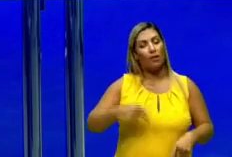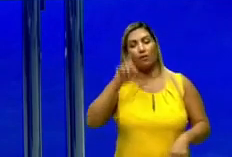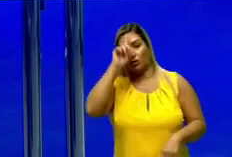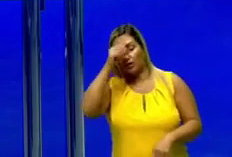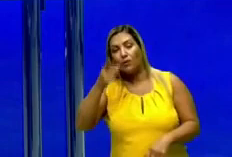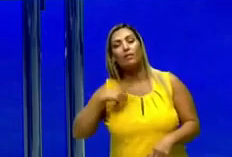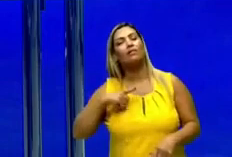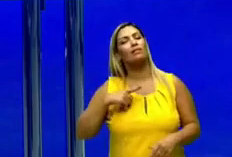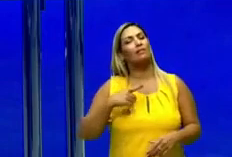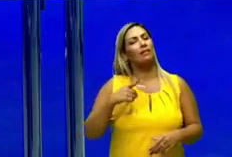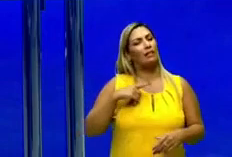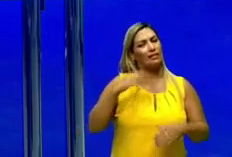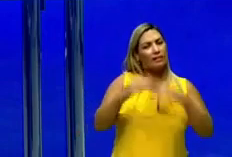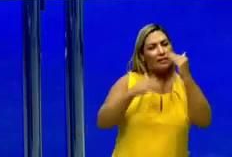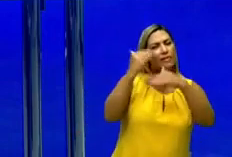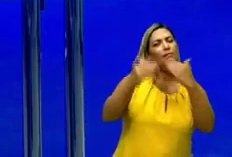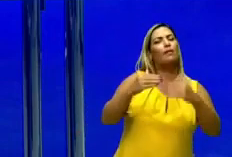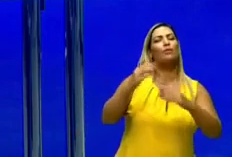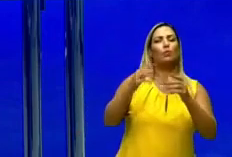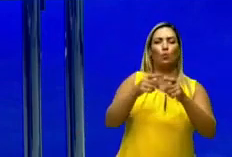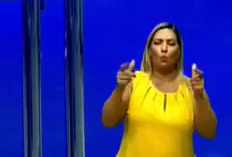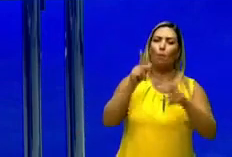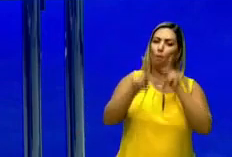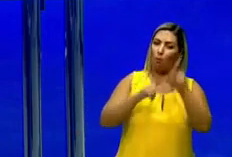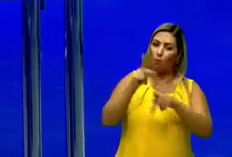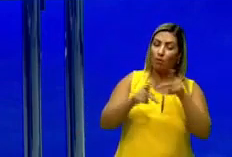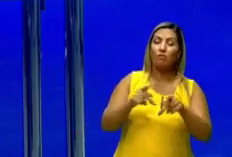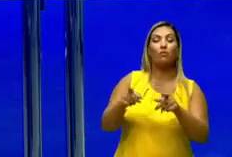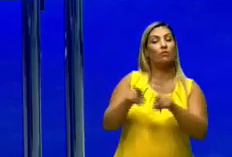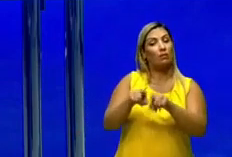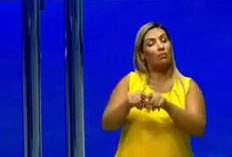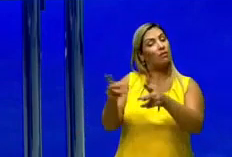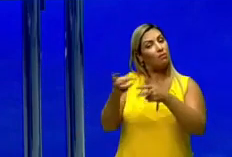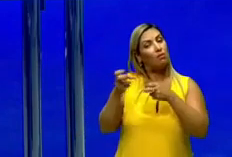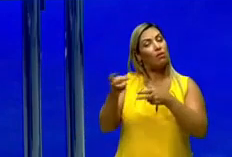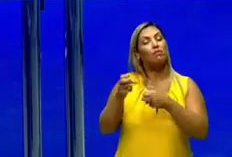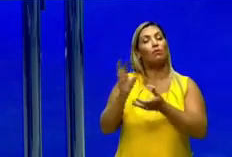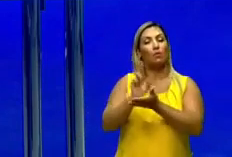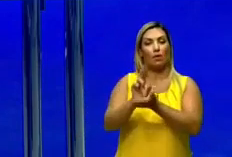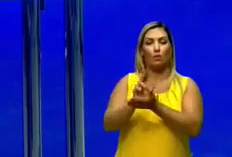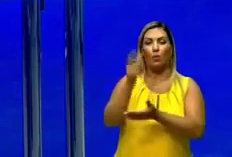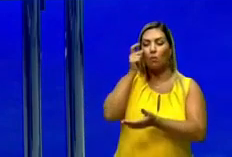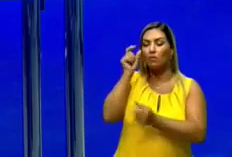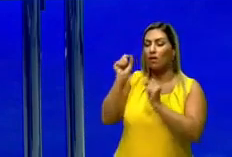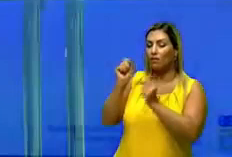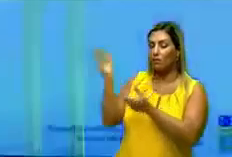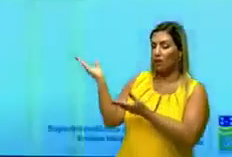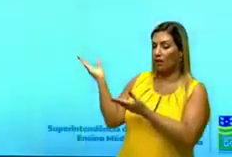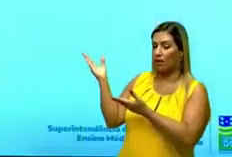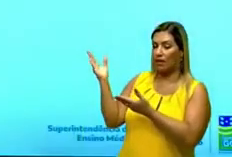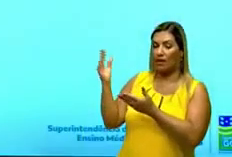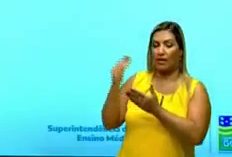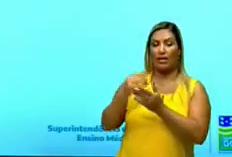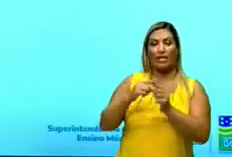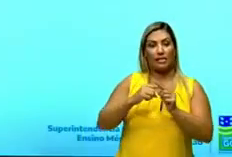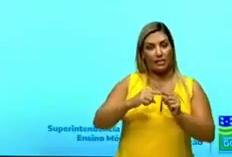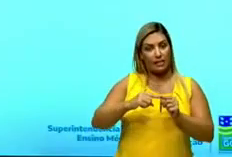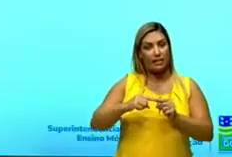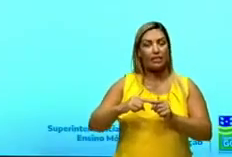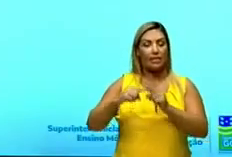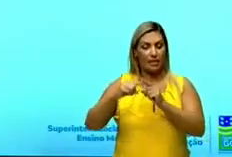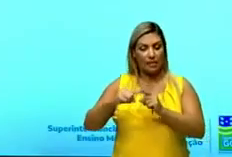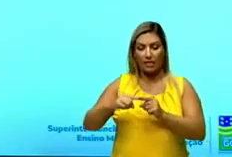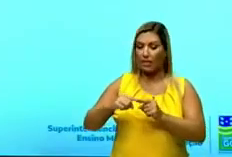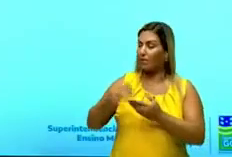veio o discurso sobre o crescimento populacional e a exploração dos recursos. Então o a gente observa? Um grande crescimento da